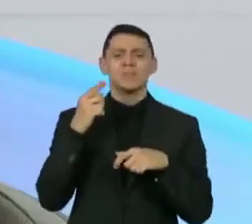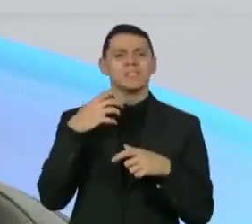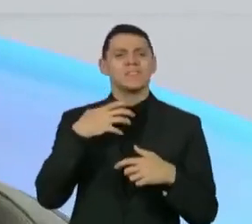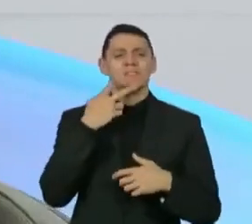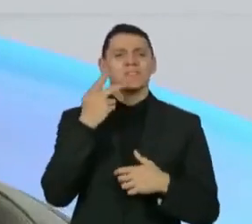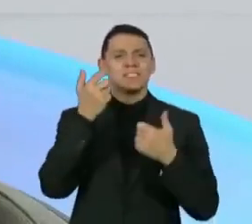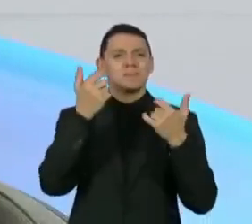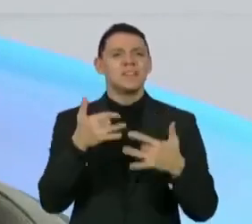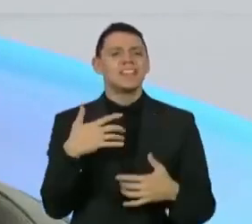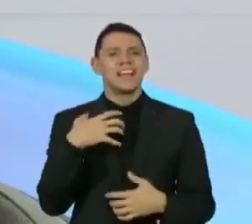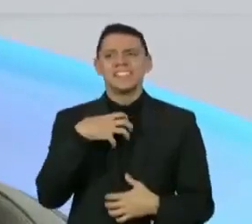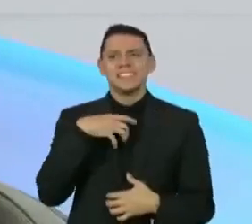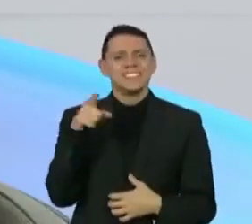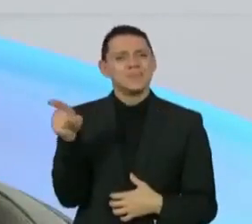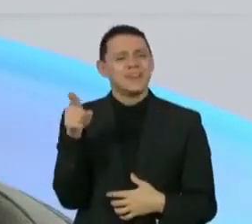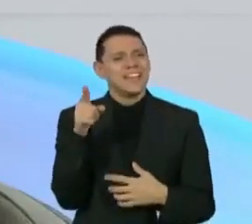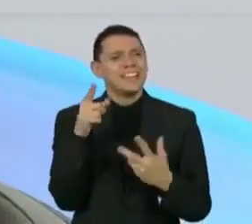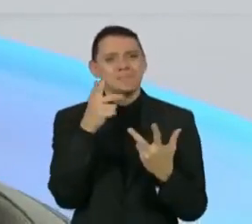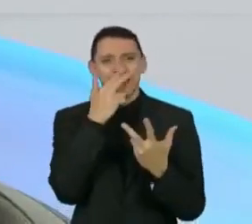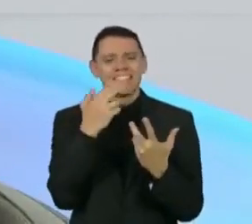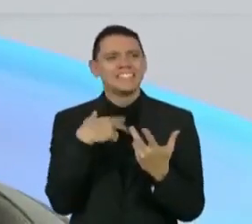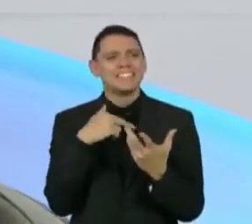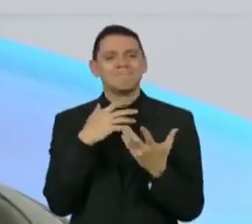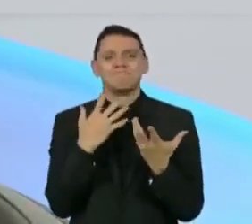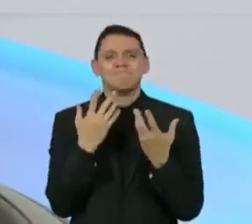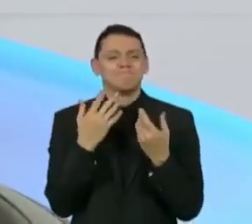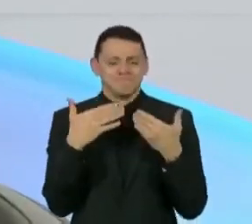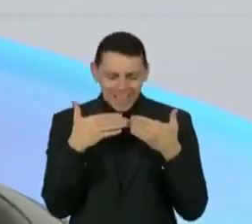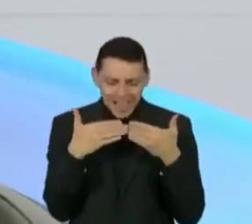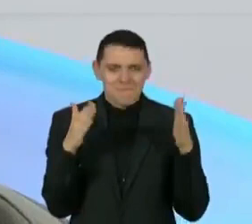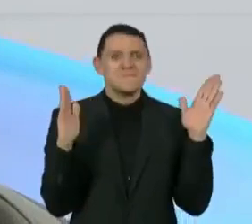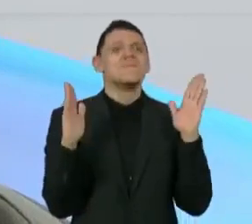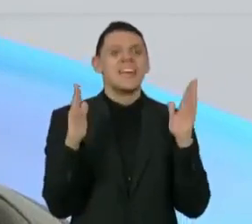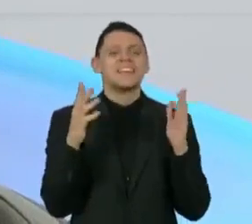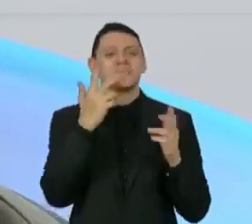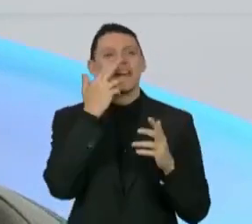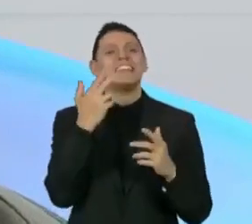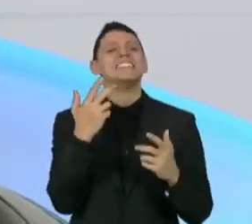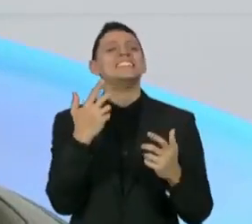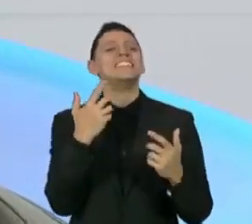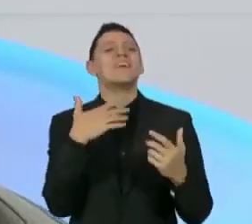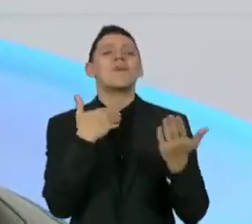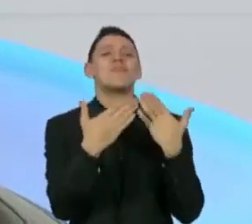estivesse falando Com o seu filho adolescente Não, isso não era com o seu Jorge não Era com qualquer ator